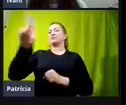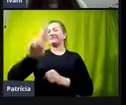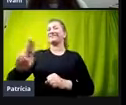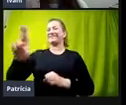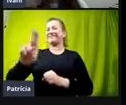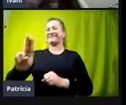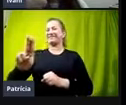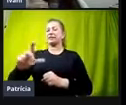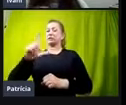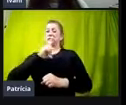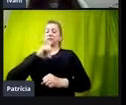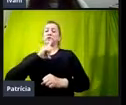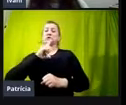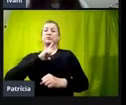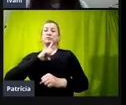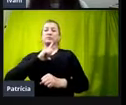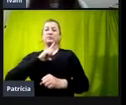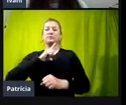tiver